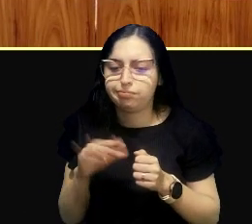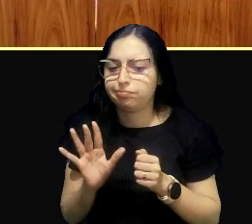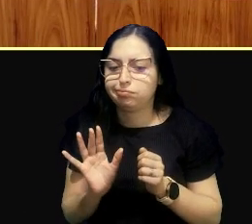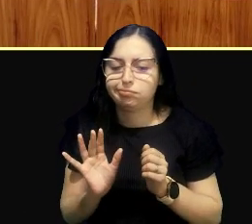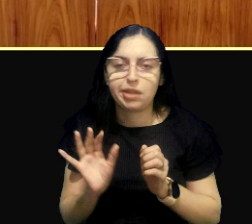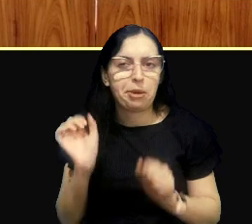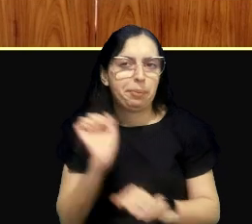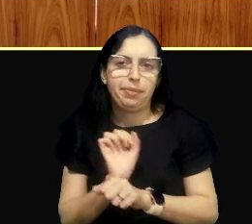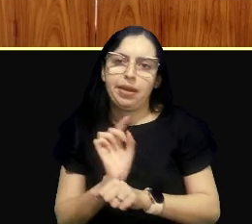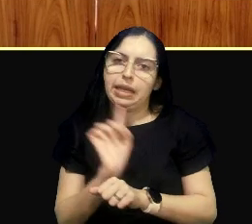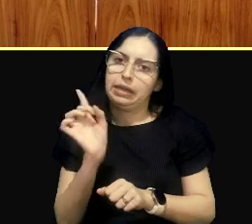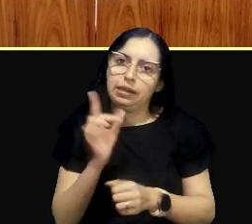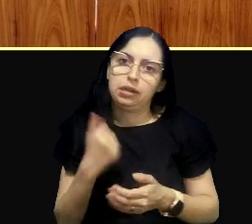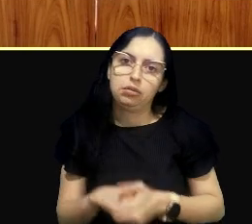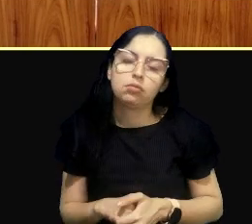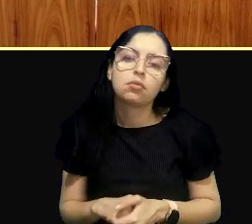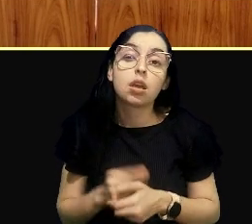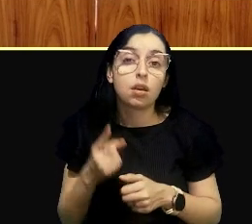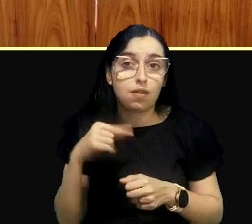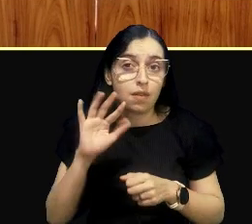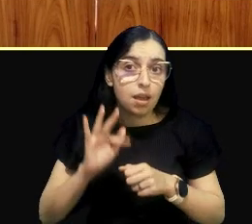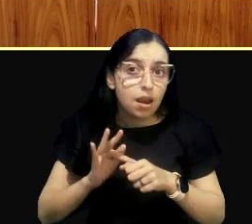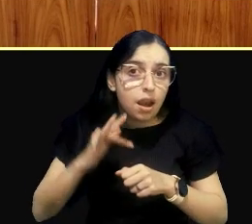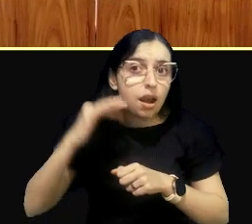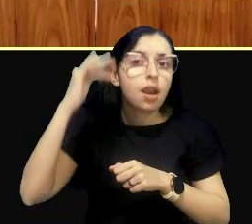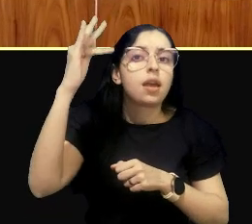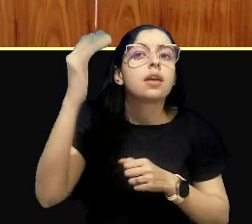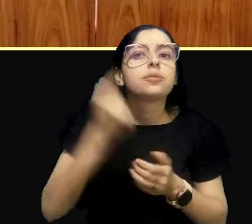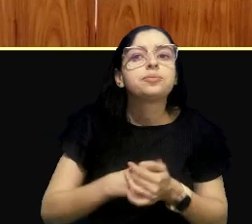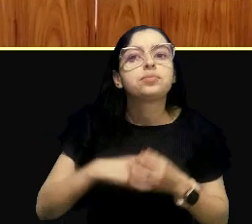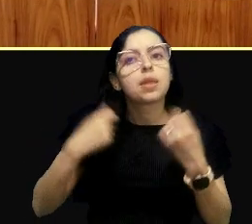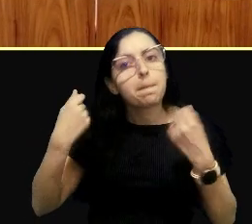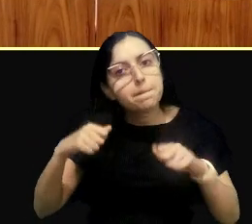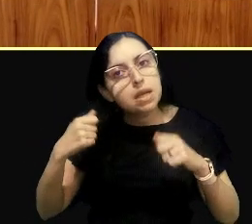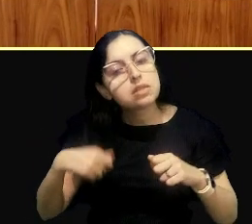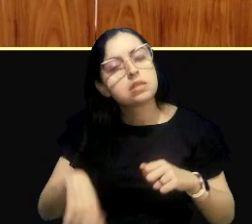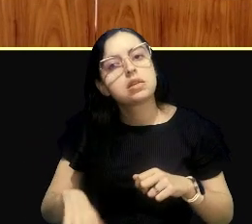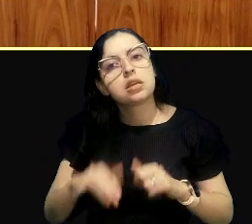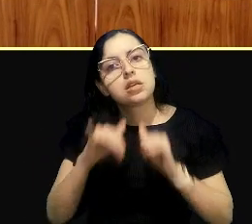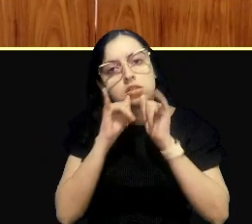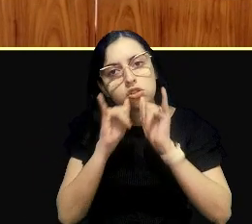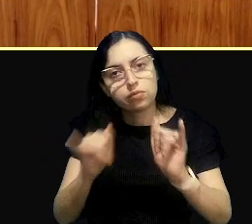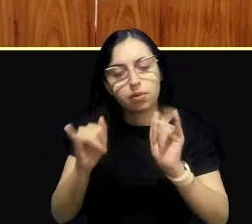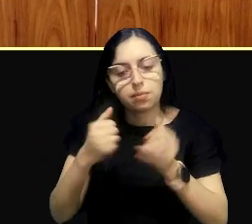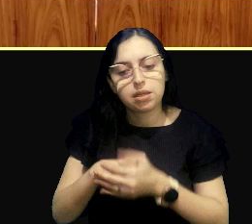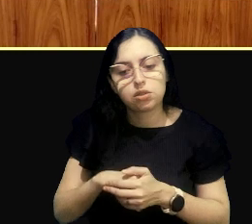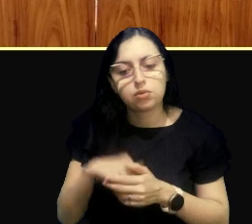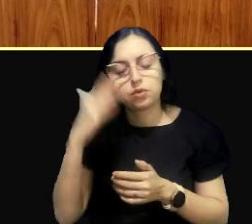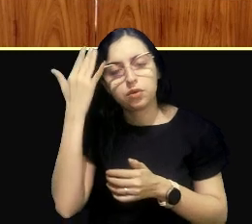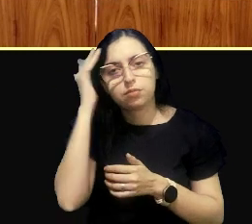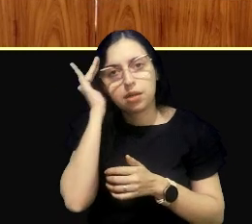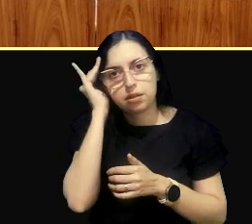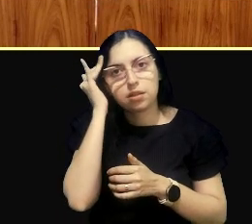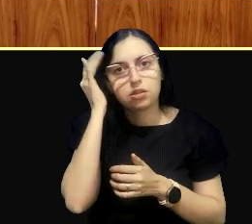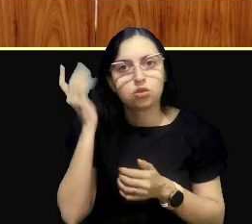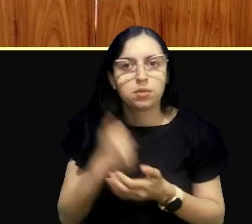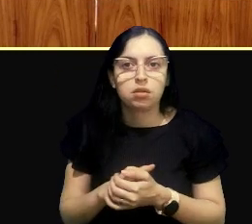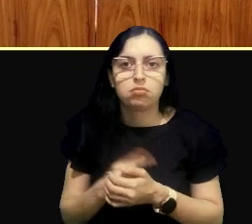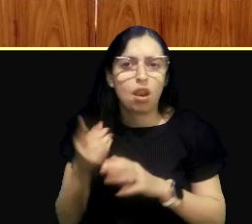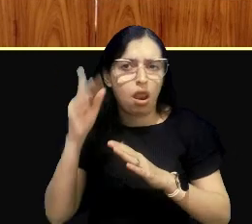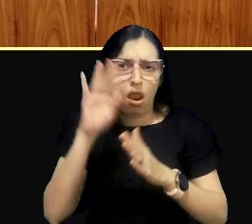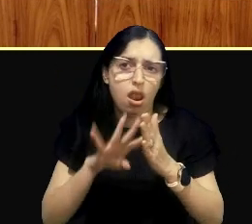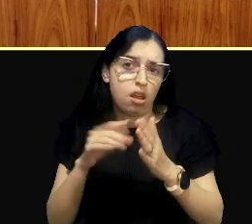para, eu vou além, porque ele necessita dessas informações, para o entendimento, ele não está lá,